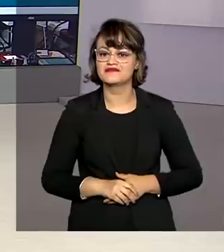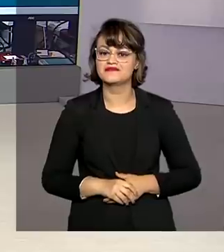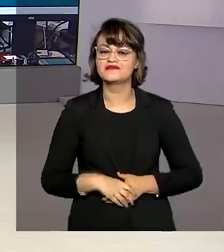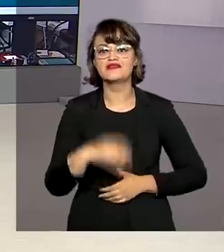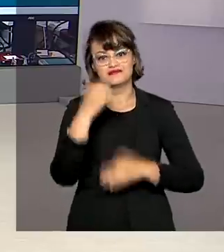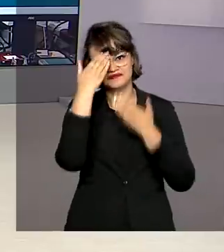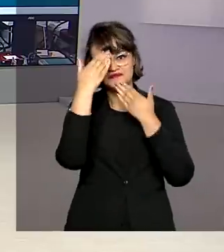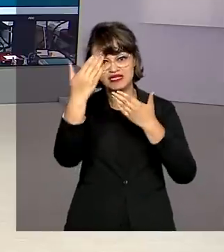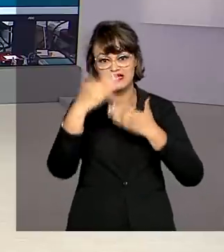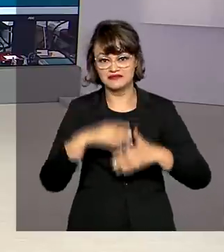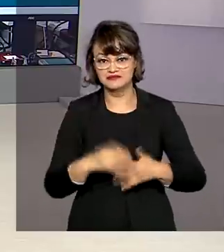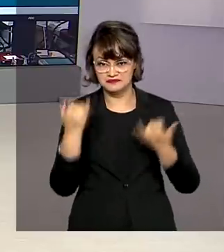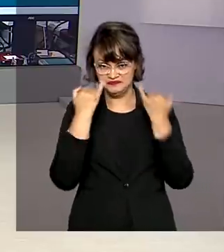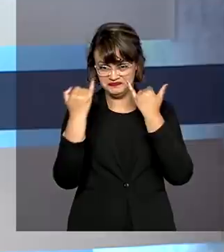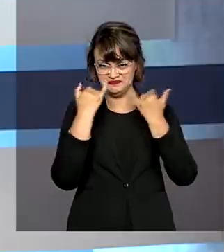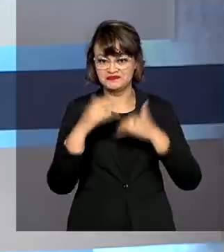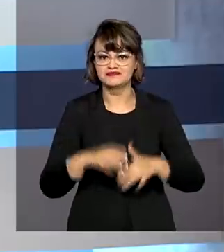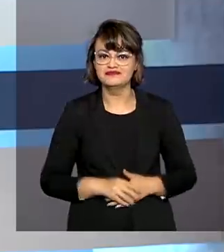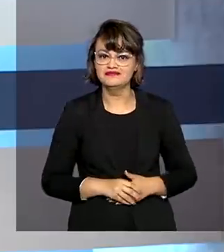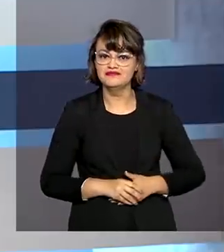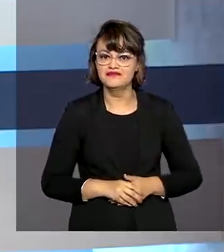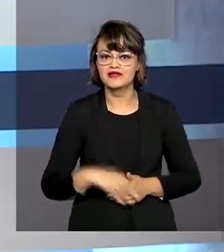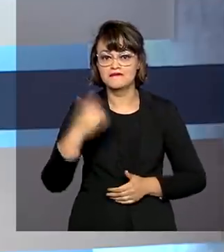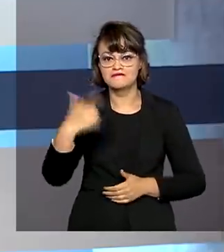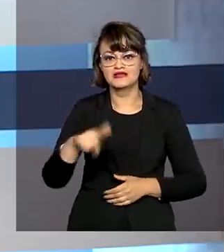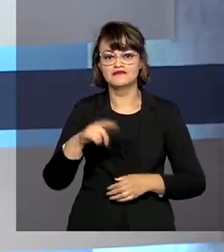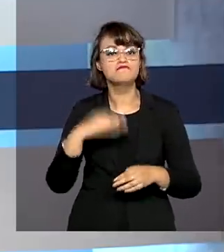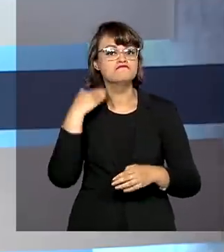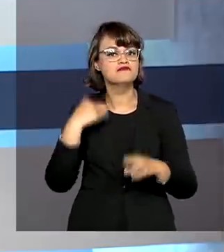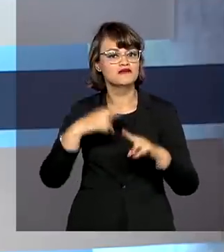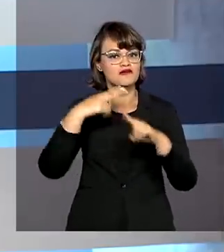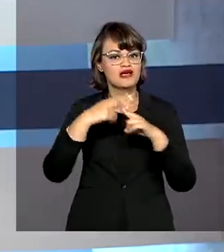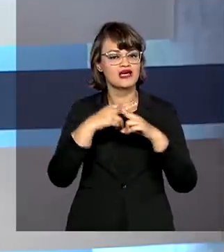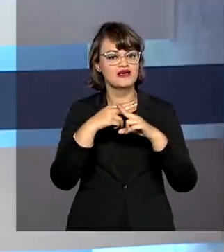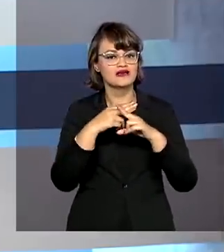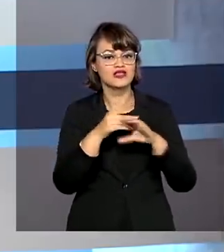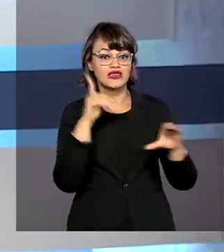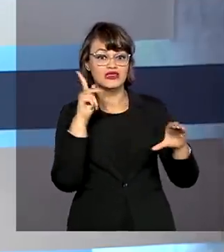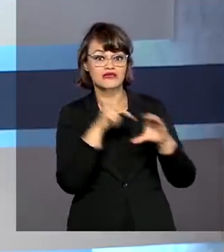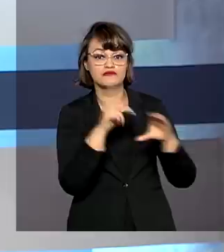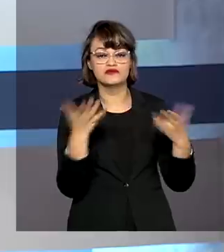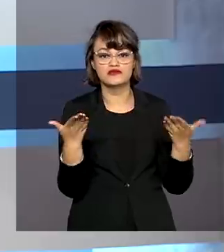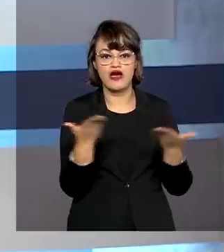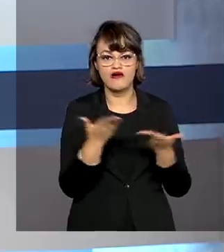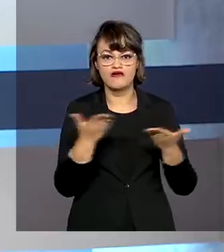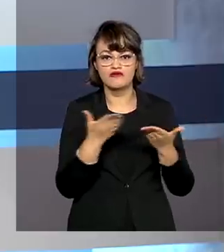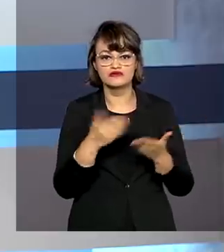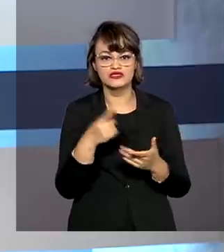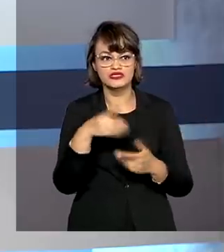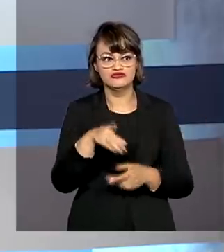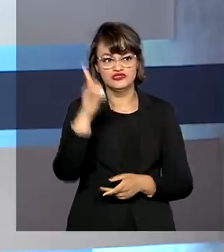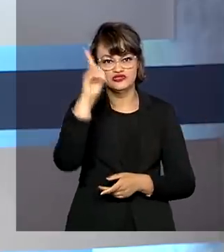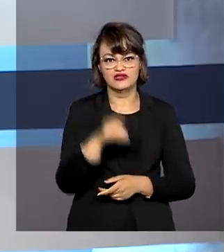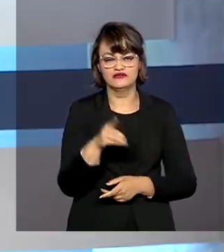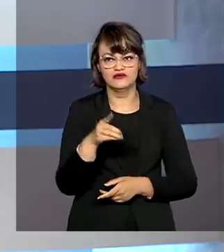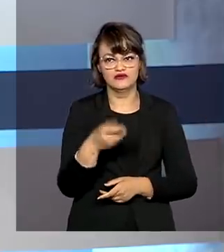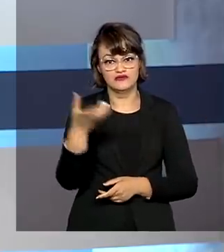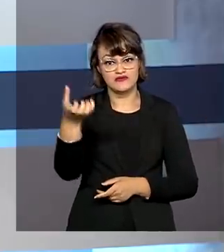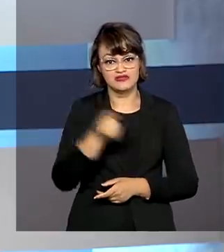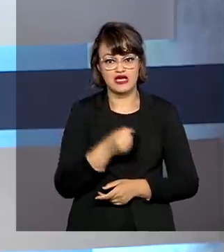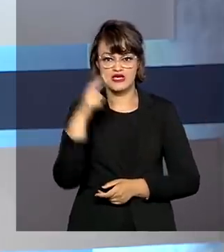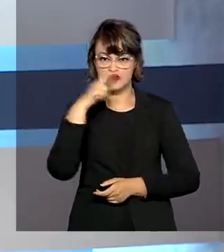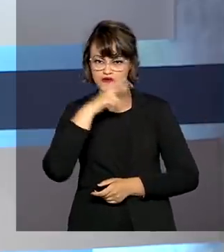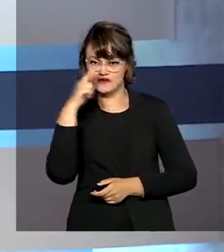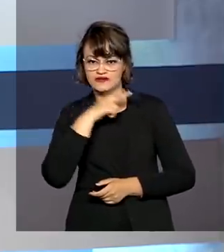Obrigada, Cláudia, pelas suas informações. E olha, a Caixa Econômica deposita hoje os valores do saque emergencial do FGTS